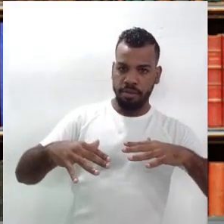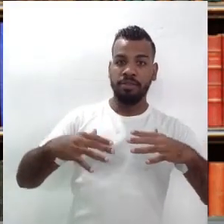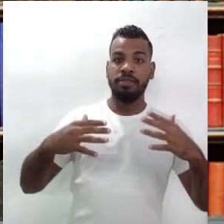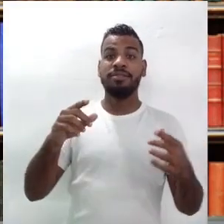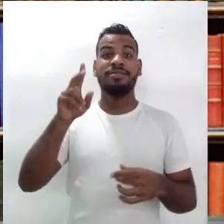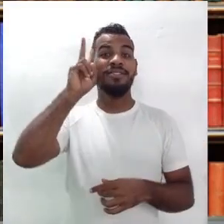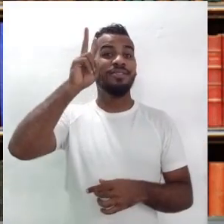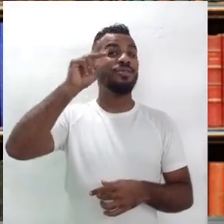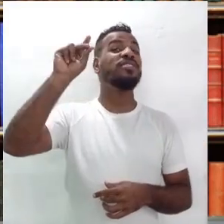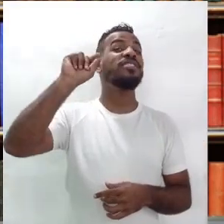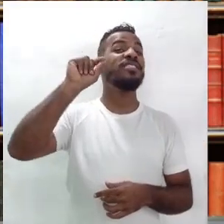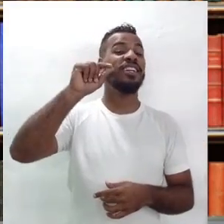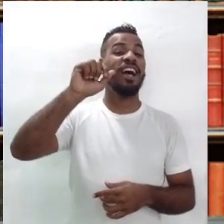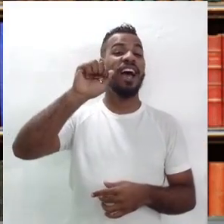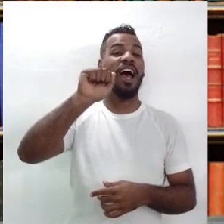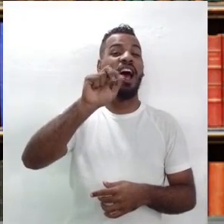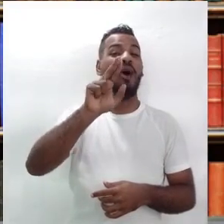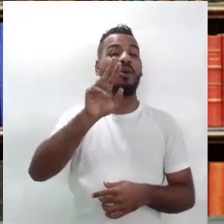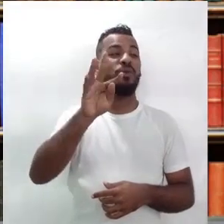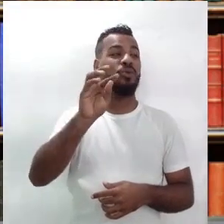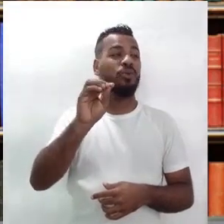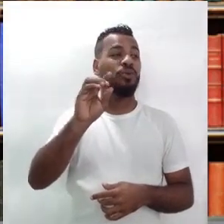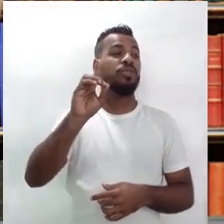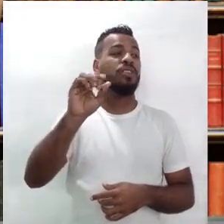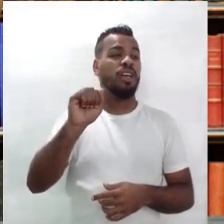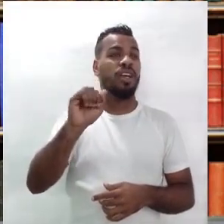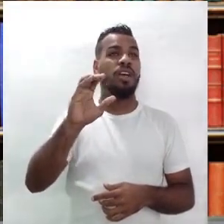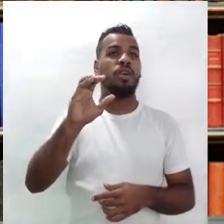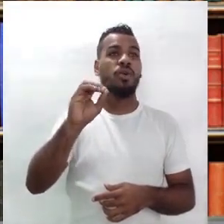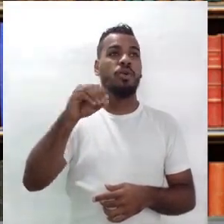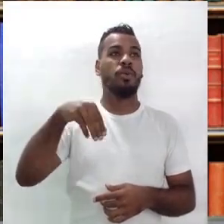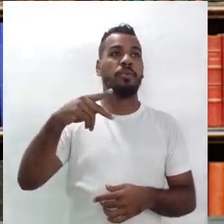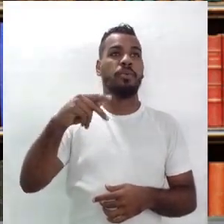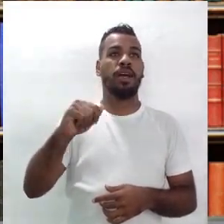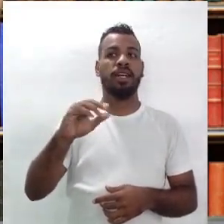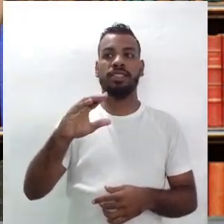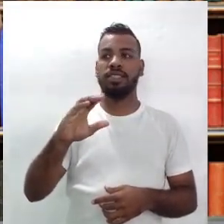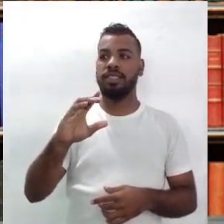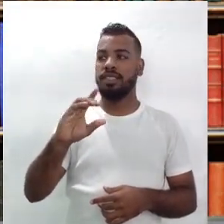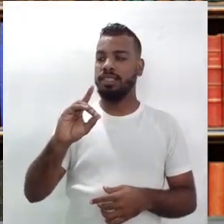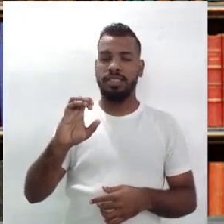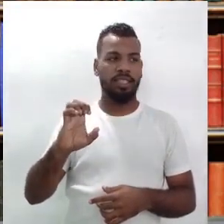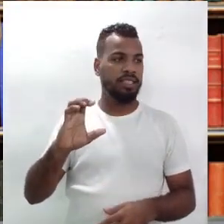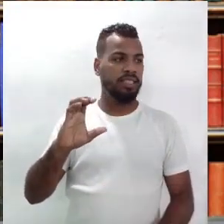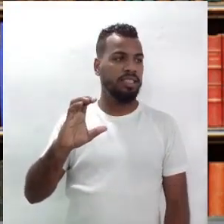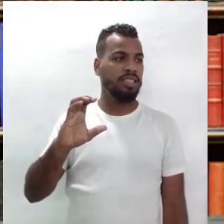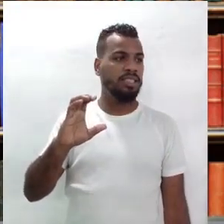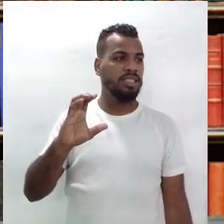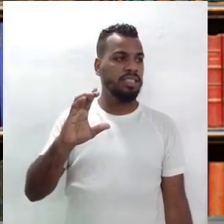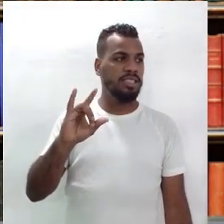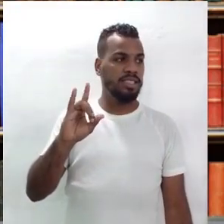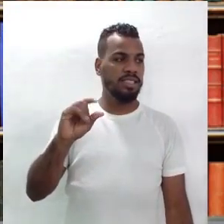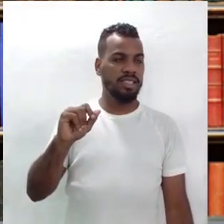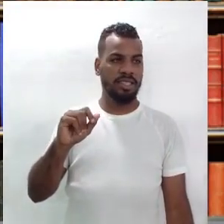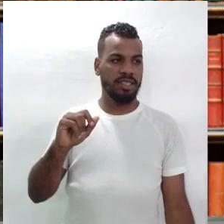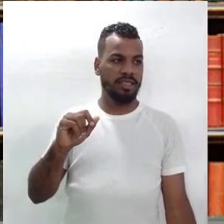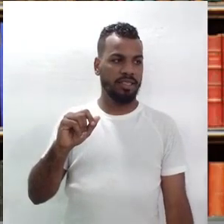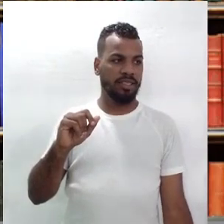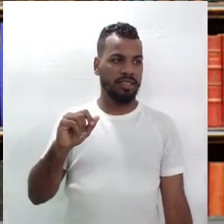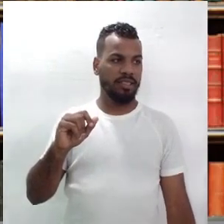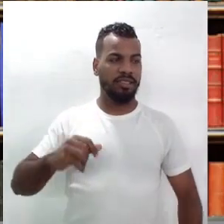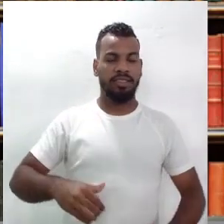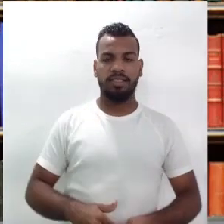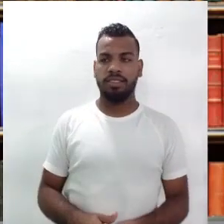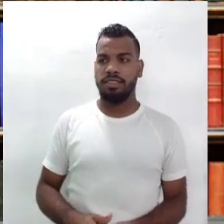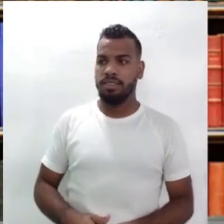compadrecida. Inclusive, professor Robson, nós herdamos a nossa cultura